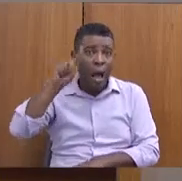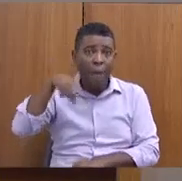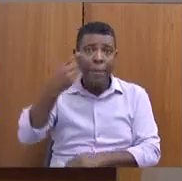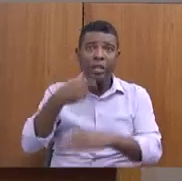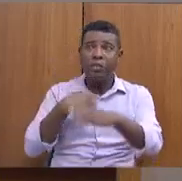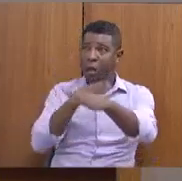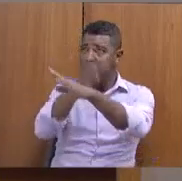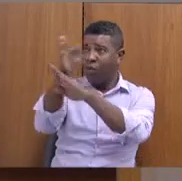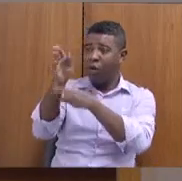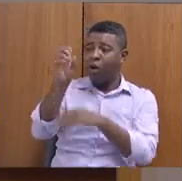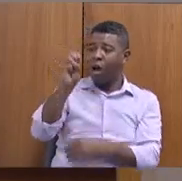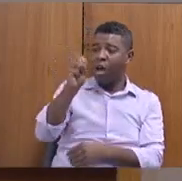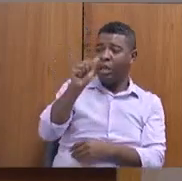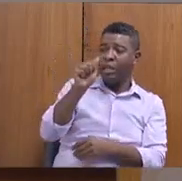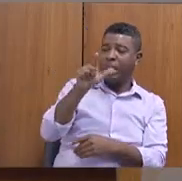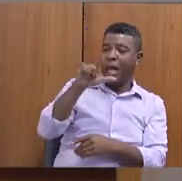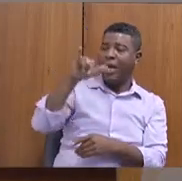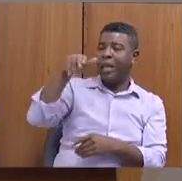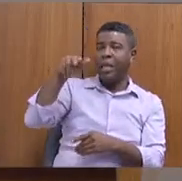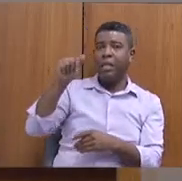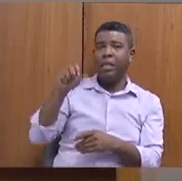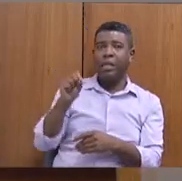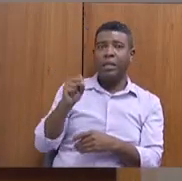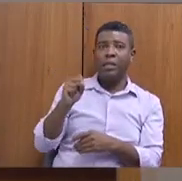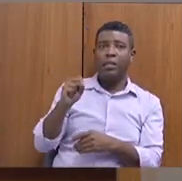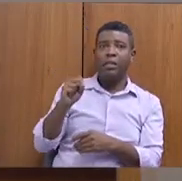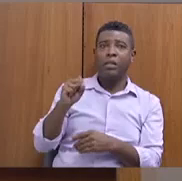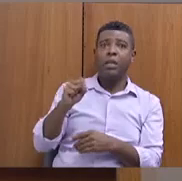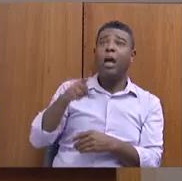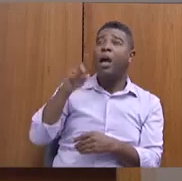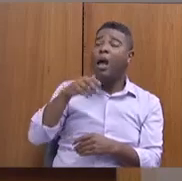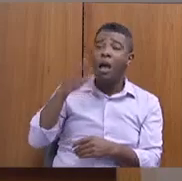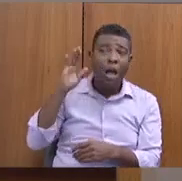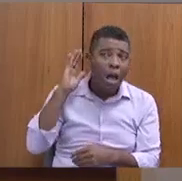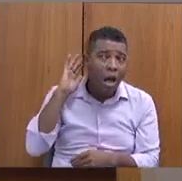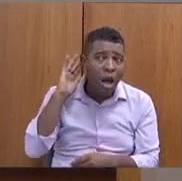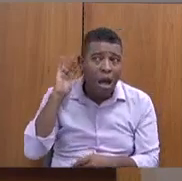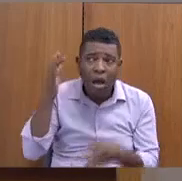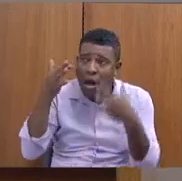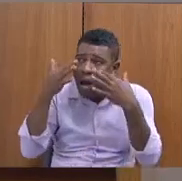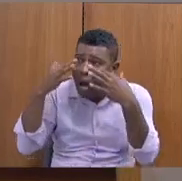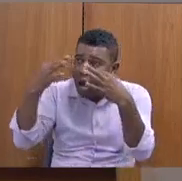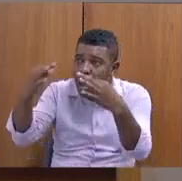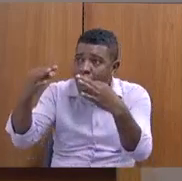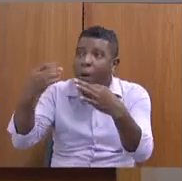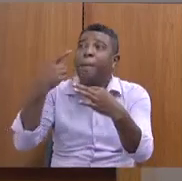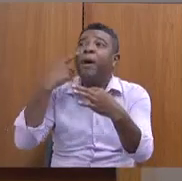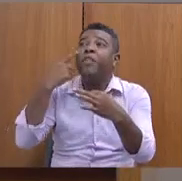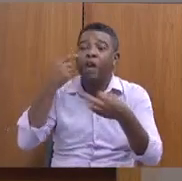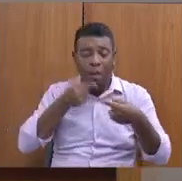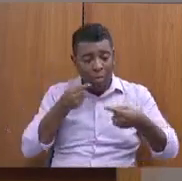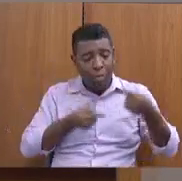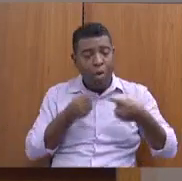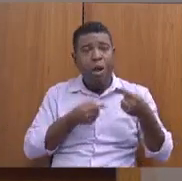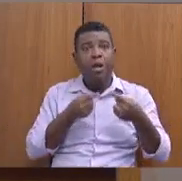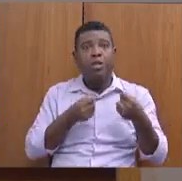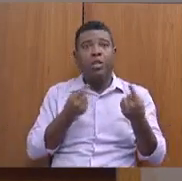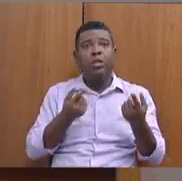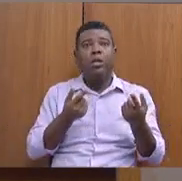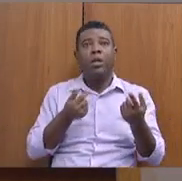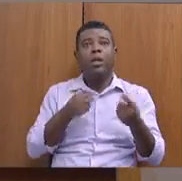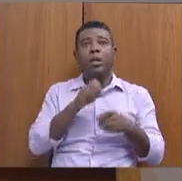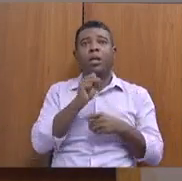Então, a gente tem uma escutativa com todos os municípios para ver as questões de todas as políticas da C10, para a gente fortalecer isso. Então,